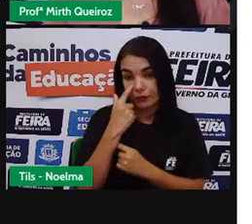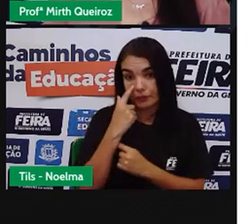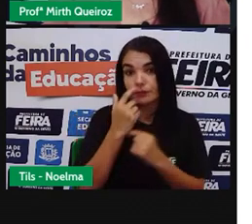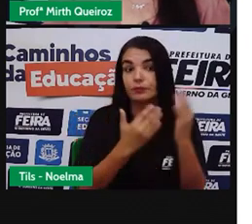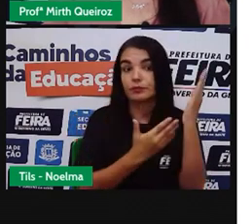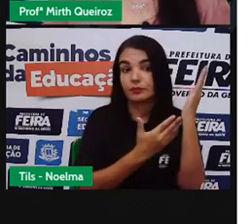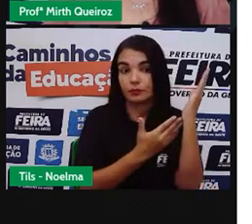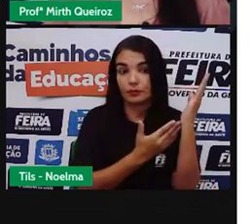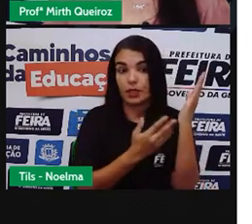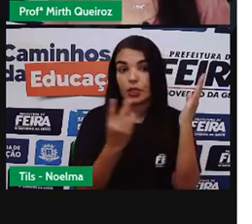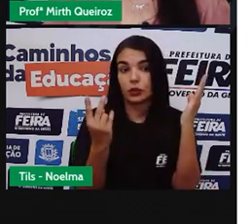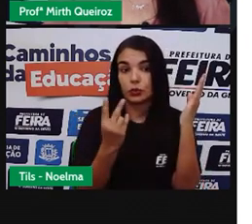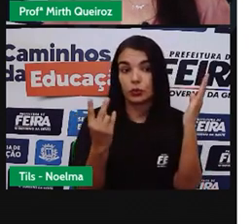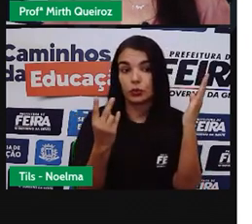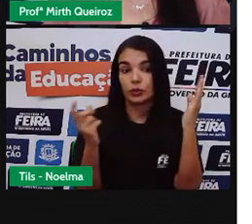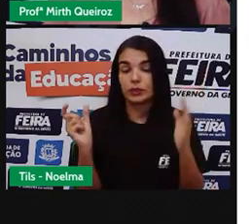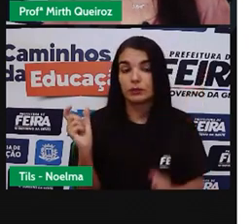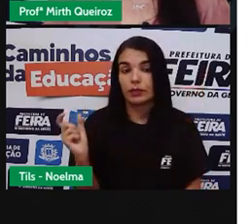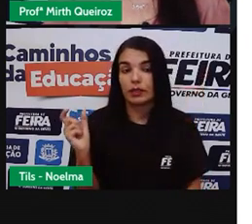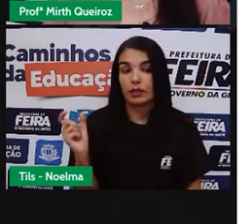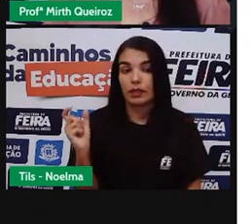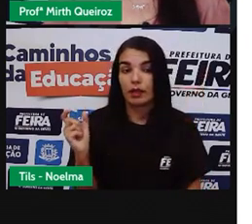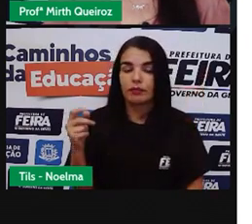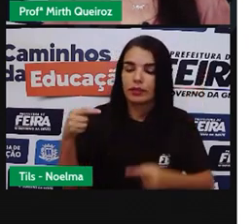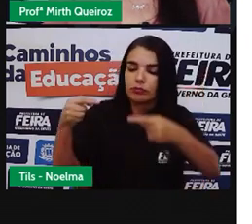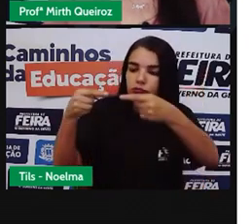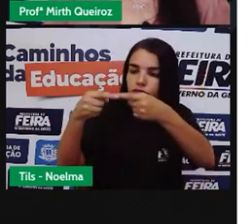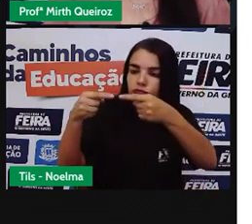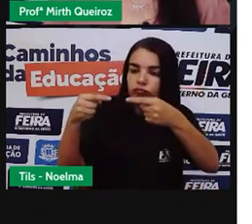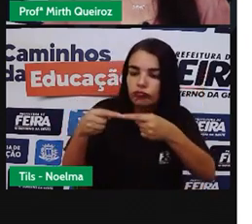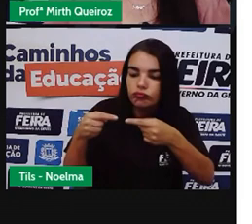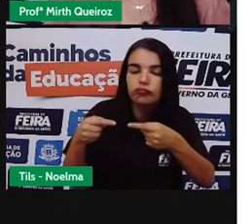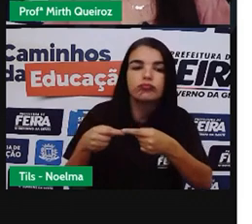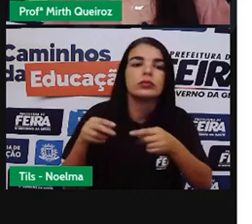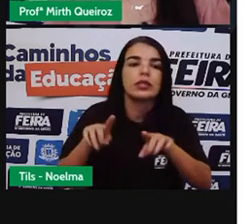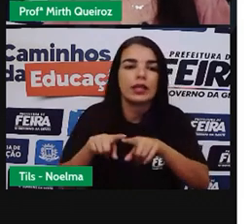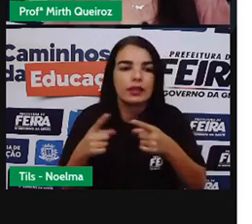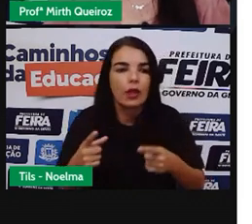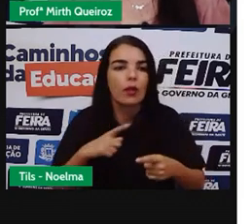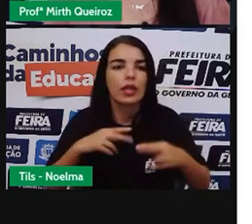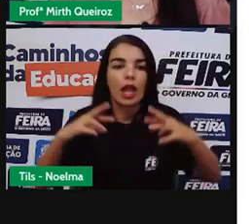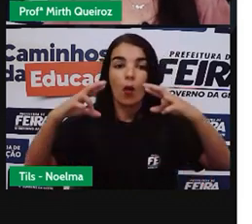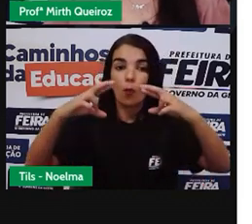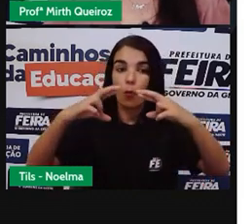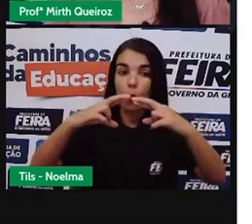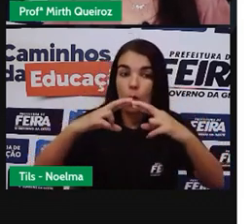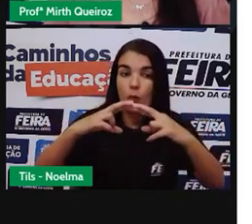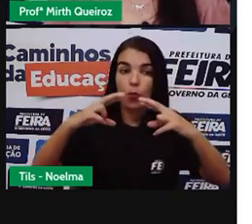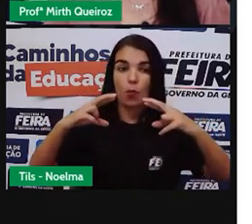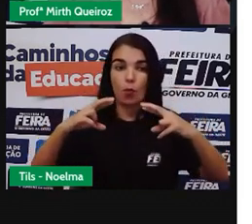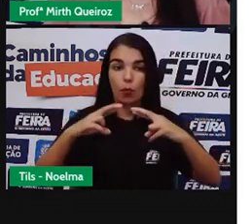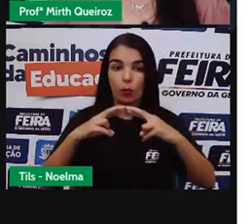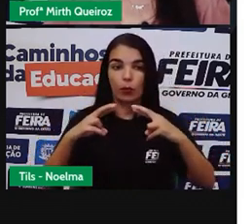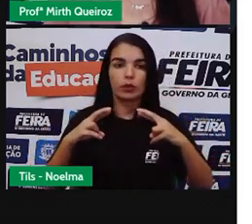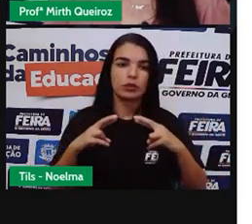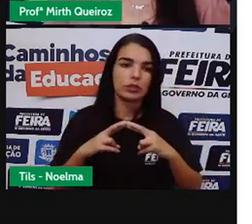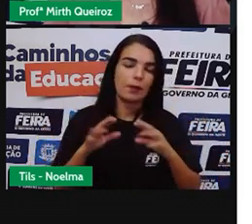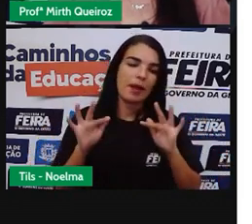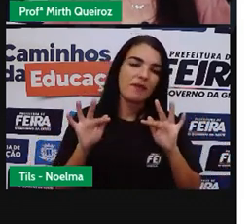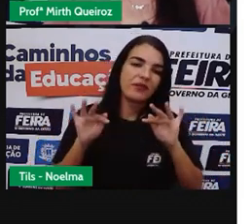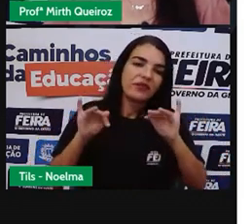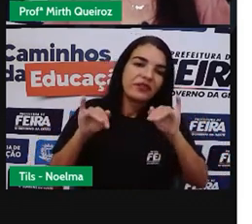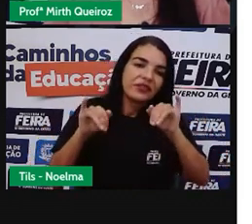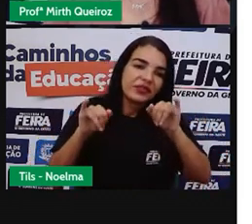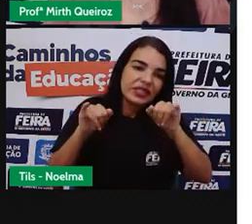Ante Errante Ante Então nós temos aqui Uma rima final Em viadante Errante